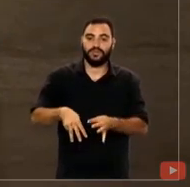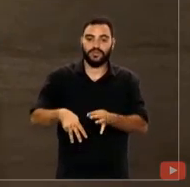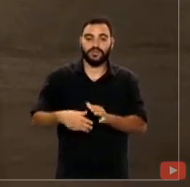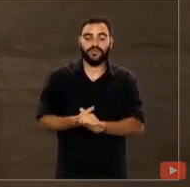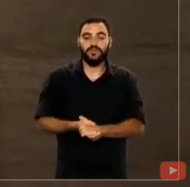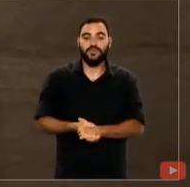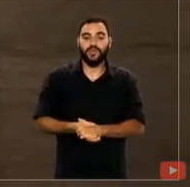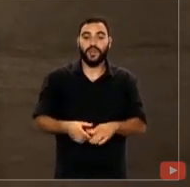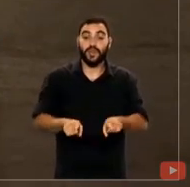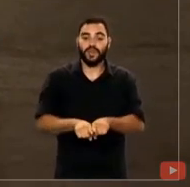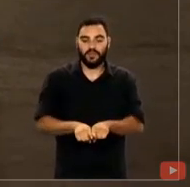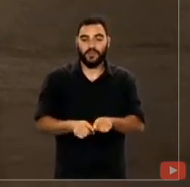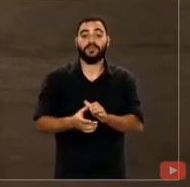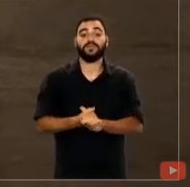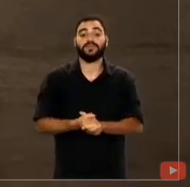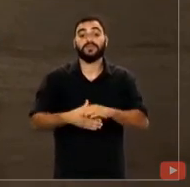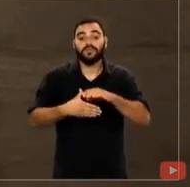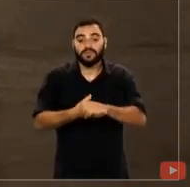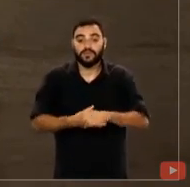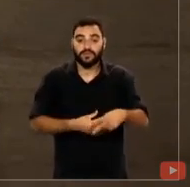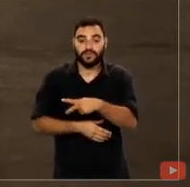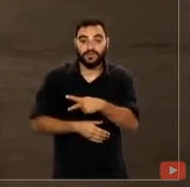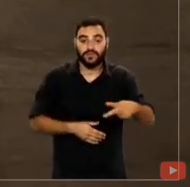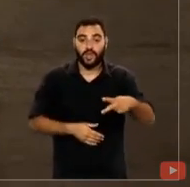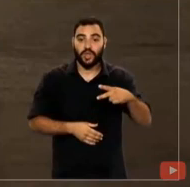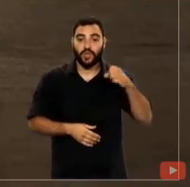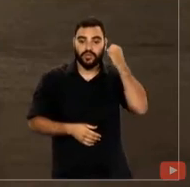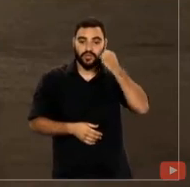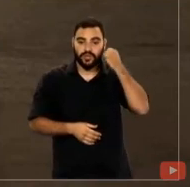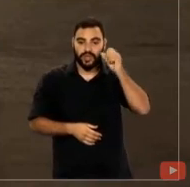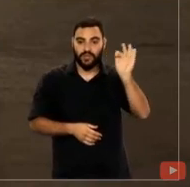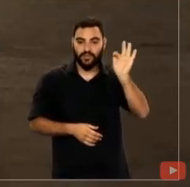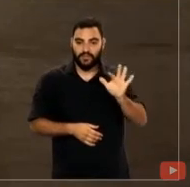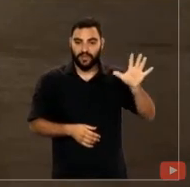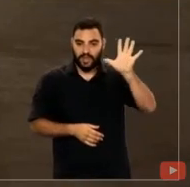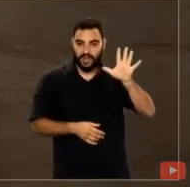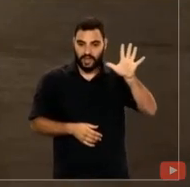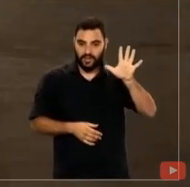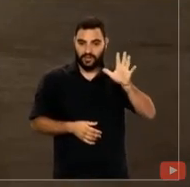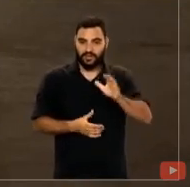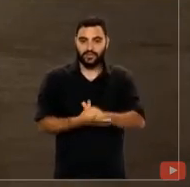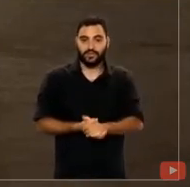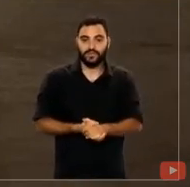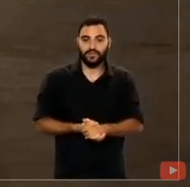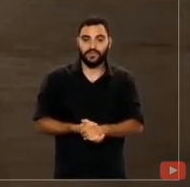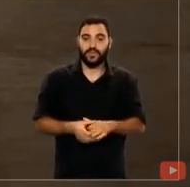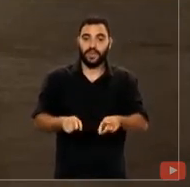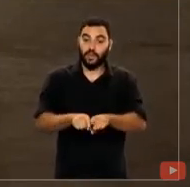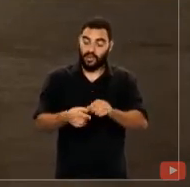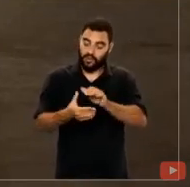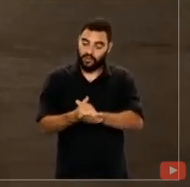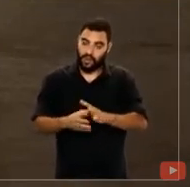o excelentíssimo senhor presidente do Senado Federal, senador Rodrigo Pacheco, na pessoa também de quem cumprimento